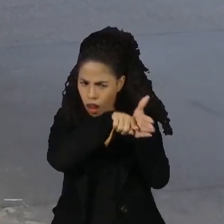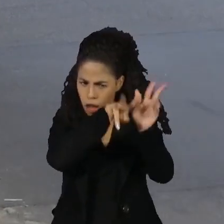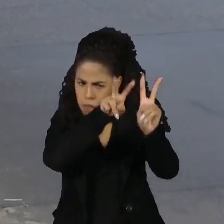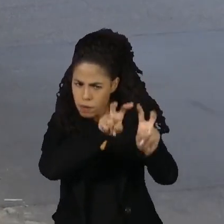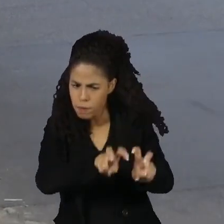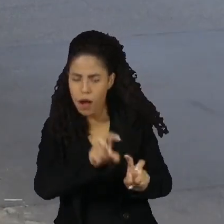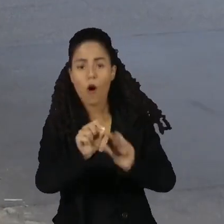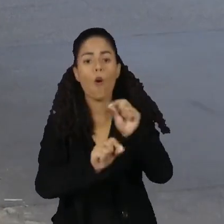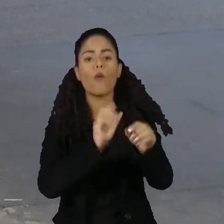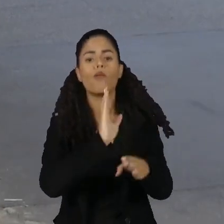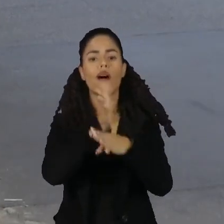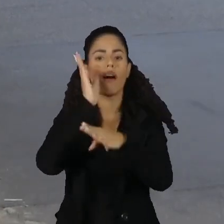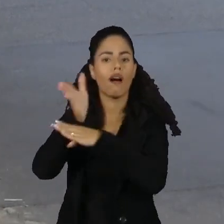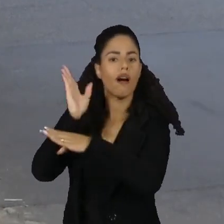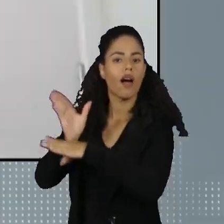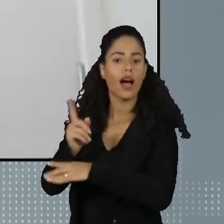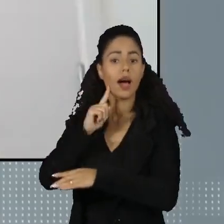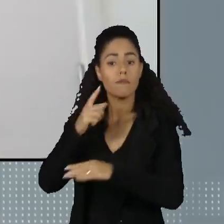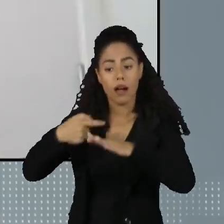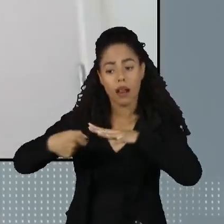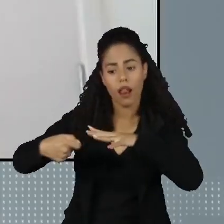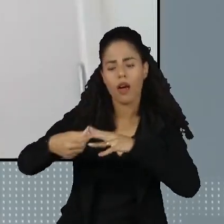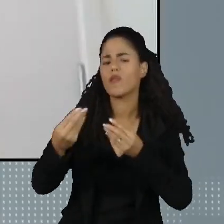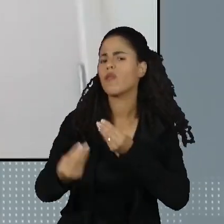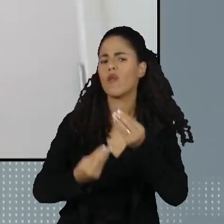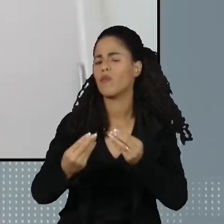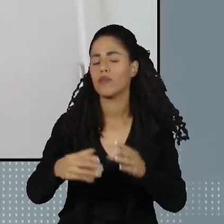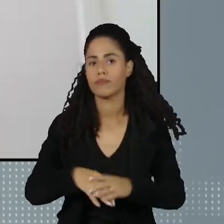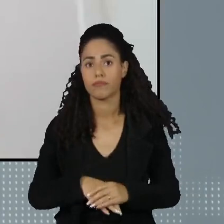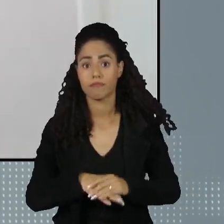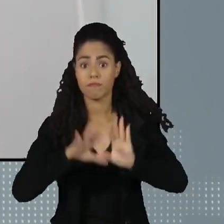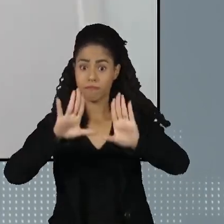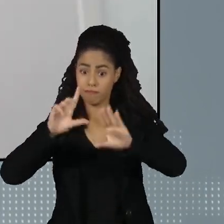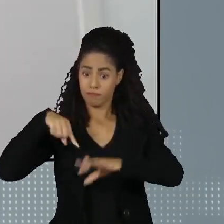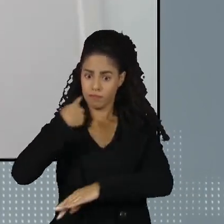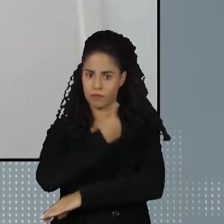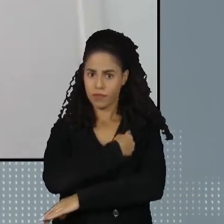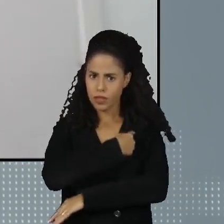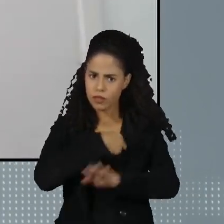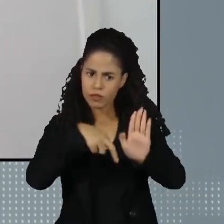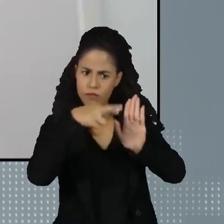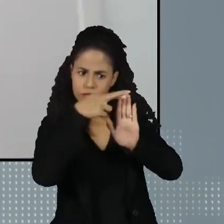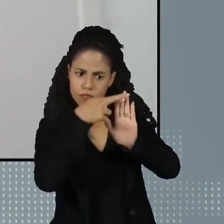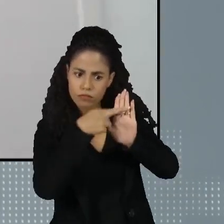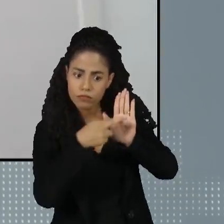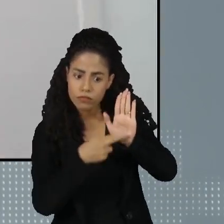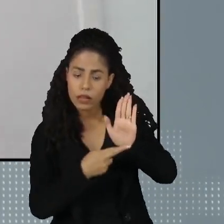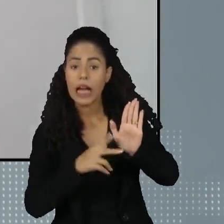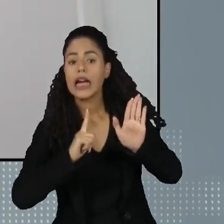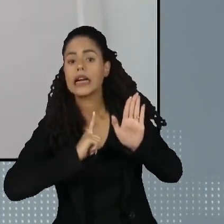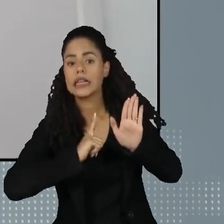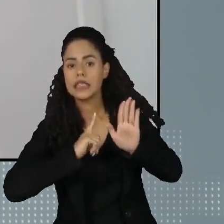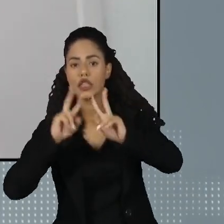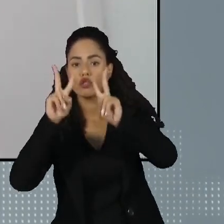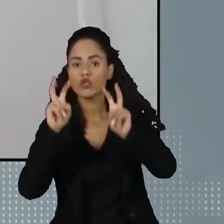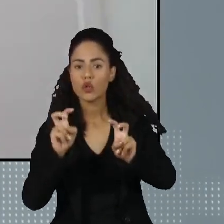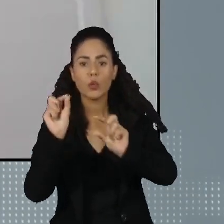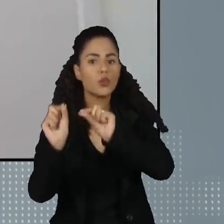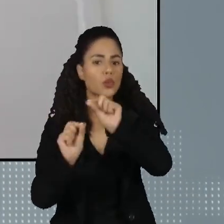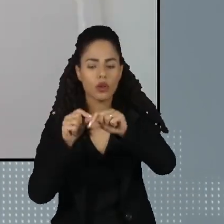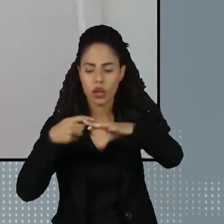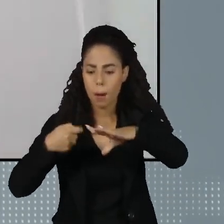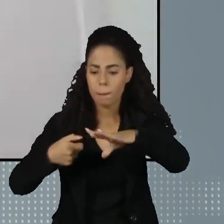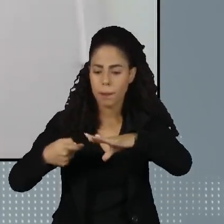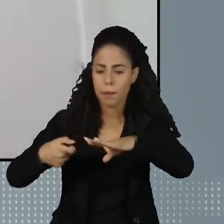notícias falsas vai além disso. Eu acredito que a gente precisa de regras sobre fake news, regras das plataformas, como